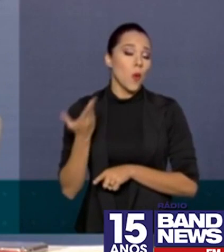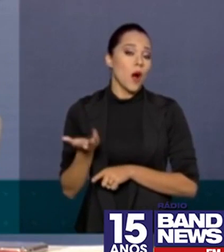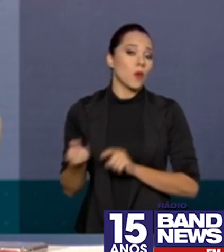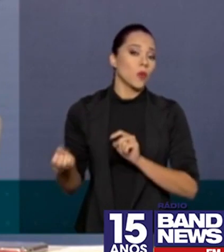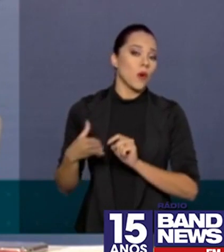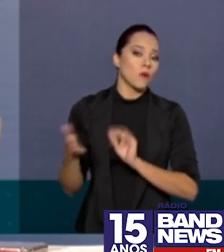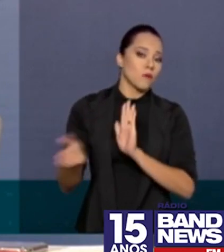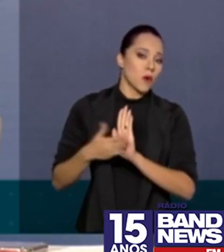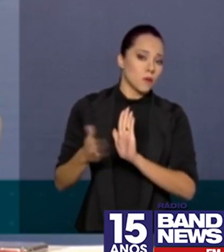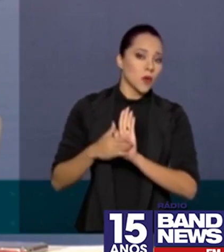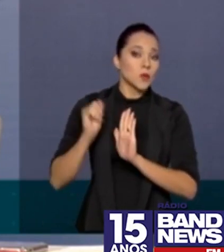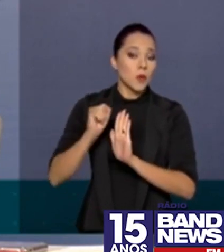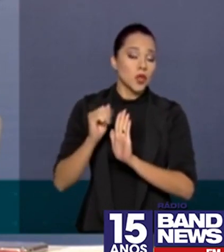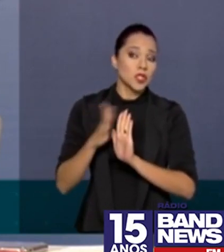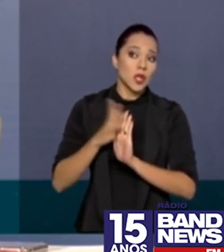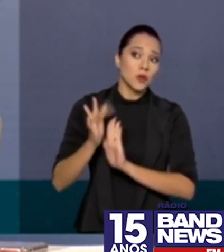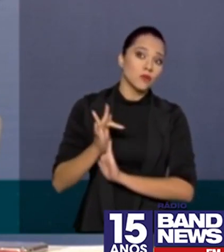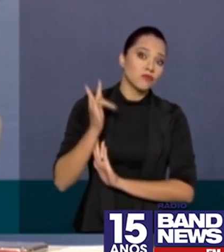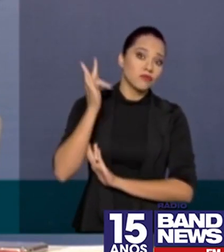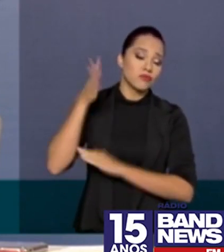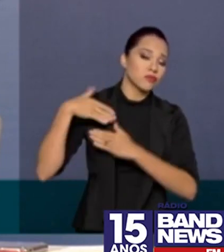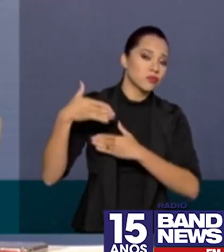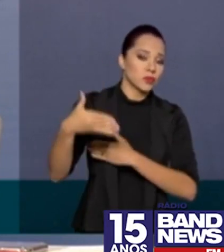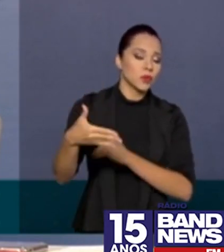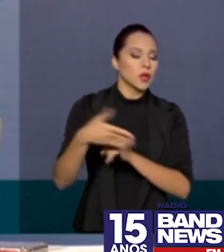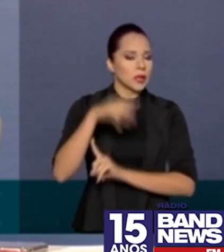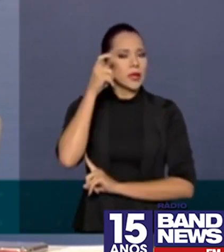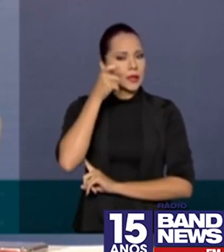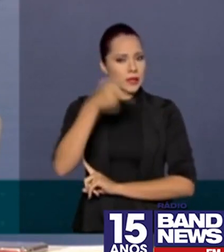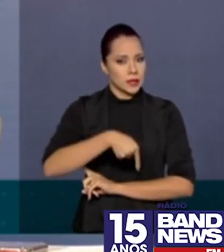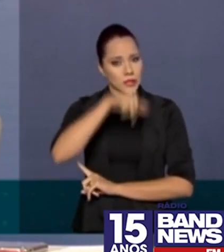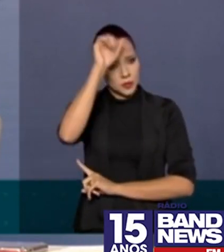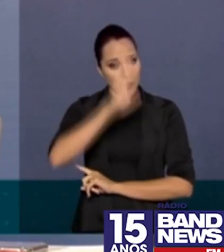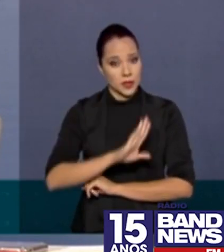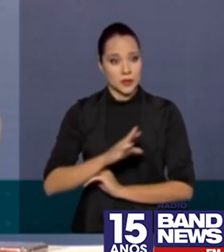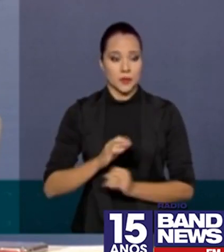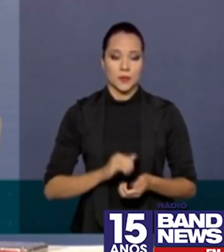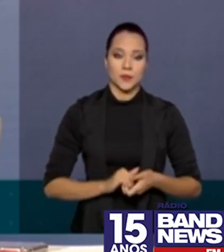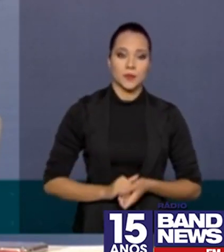podem surgir ao longo do tempo e que são interessantes aqui para o nosso país.